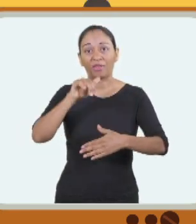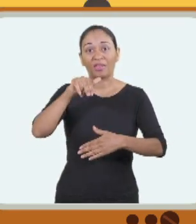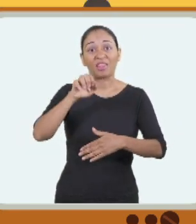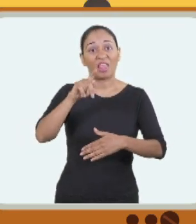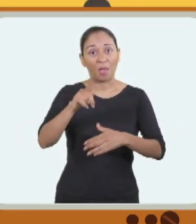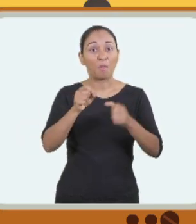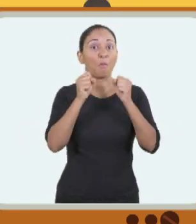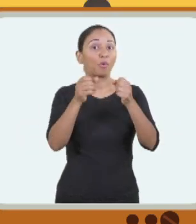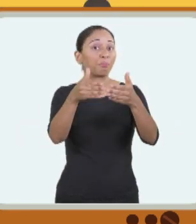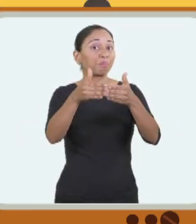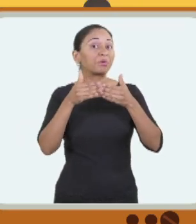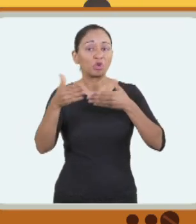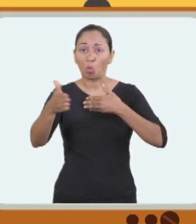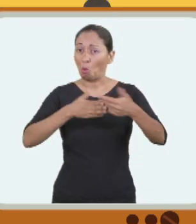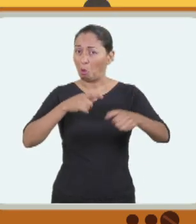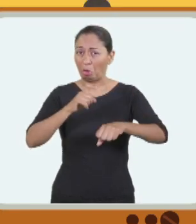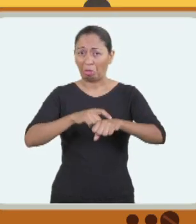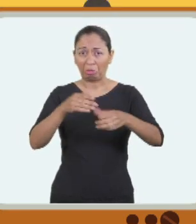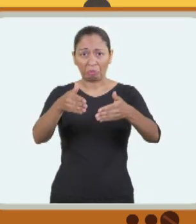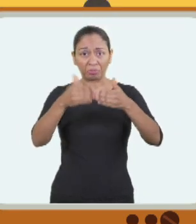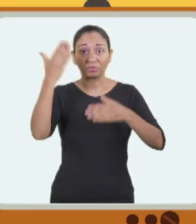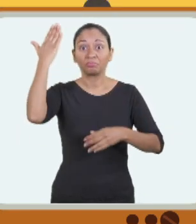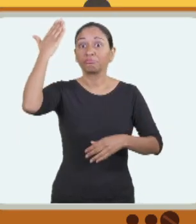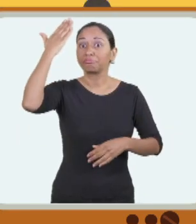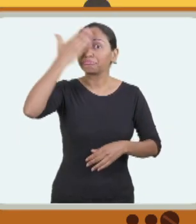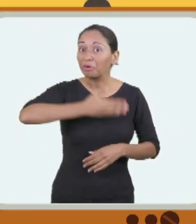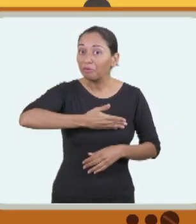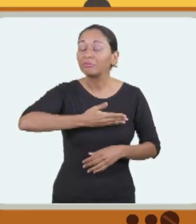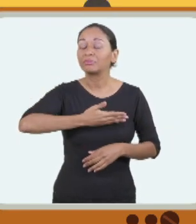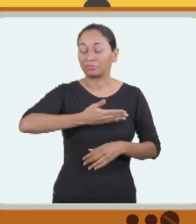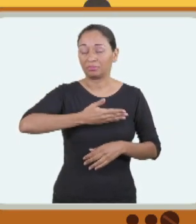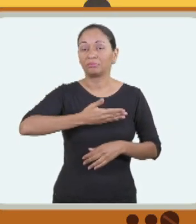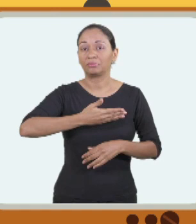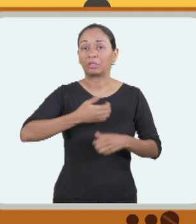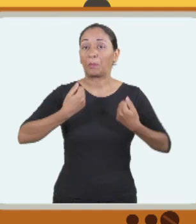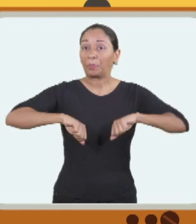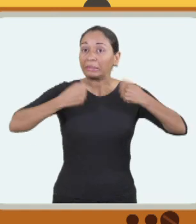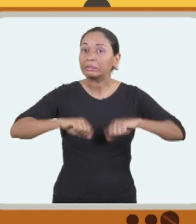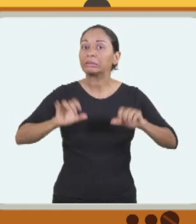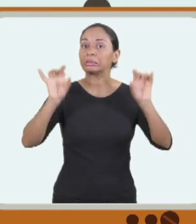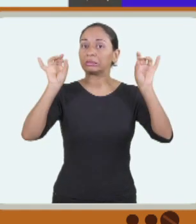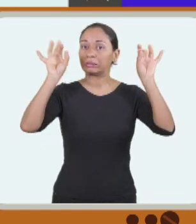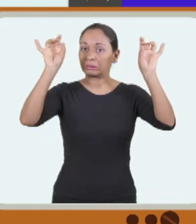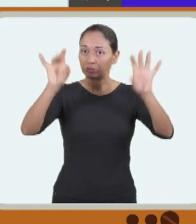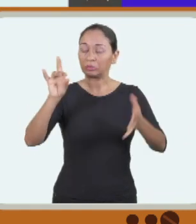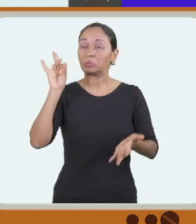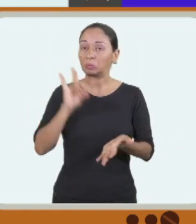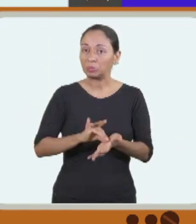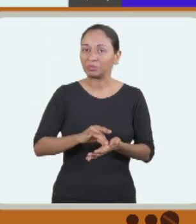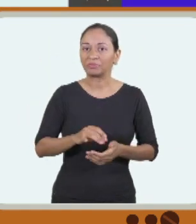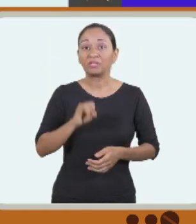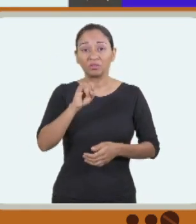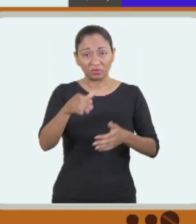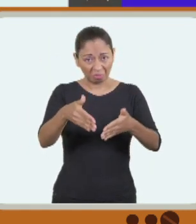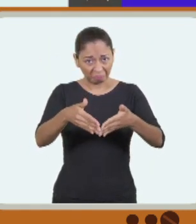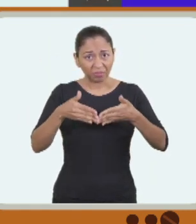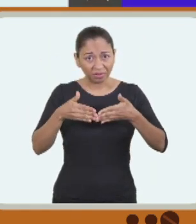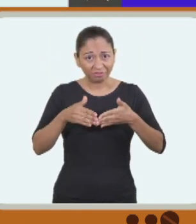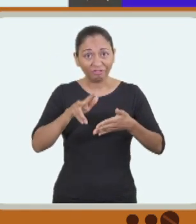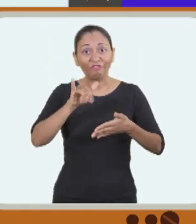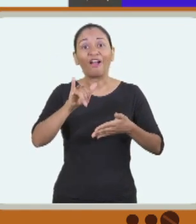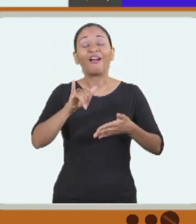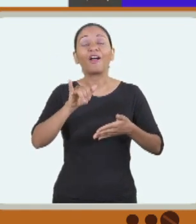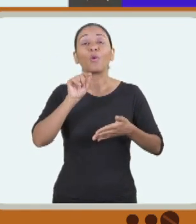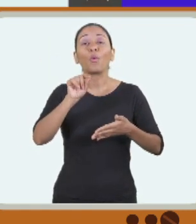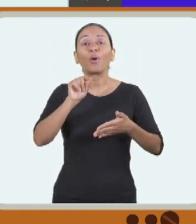INEP poderá solicitar a qualquer momento o laudo médico para comprovação do atendimento solicitado. Se você pedir um desses tipos de atendimento